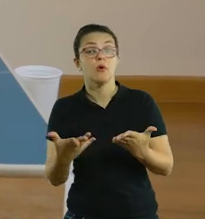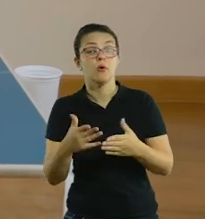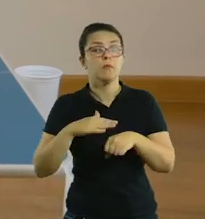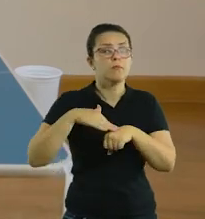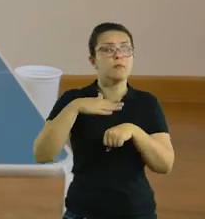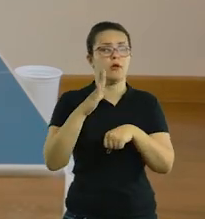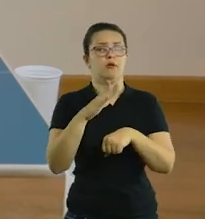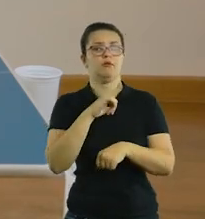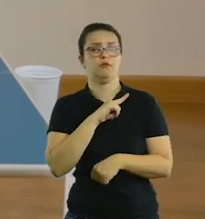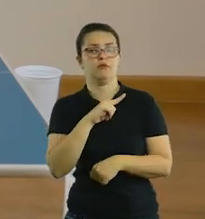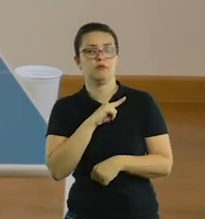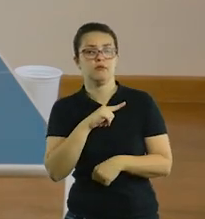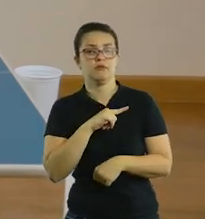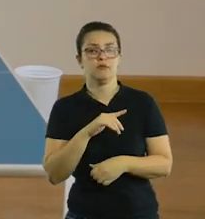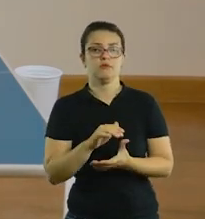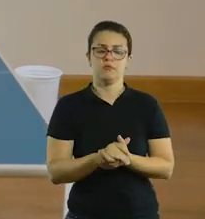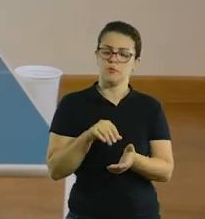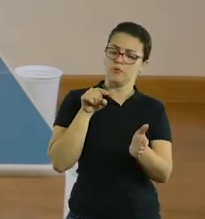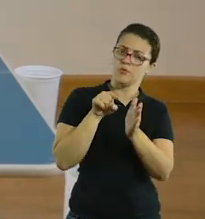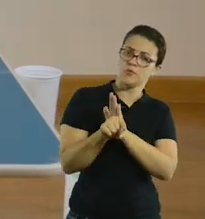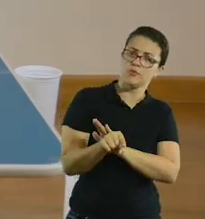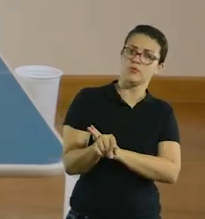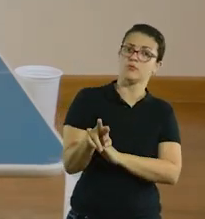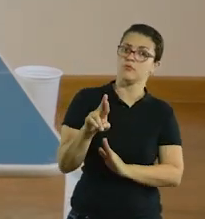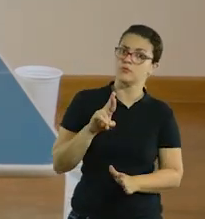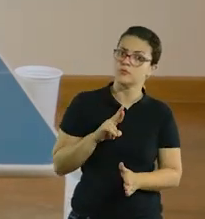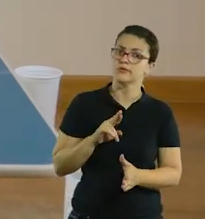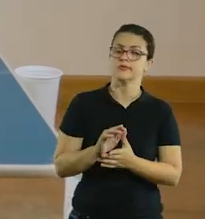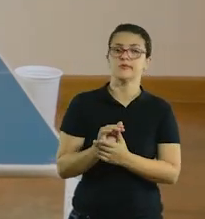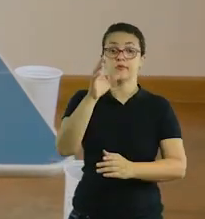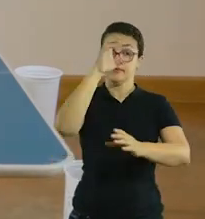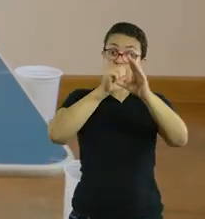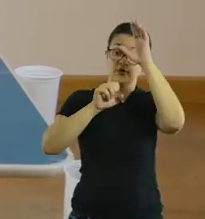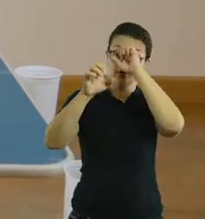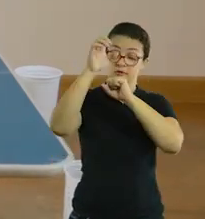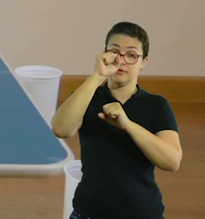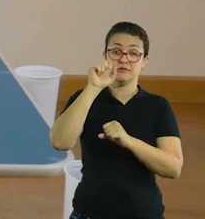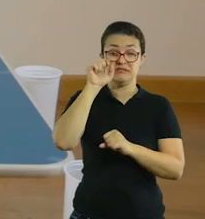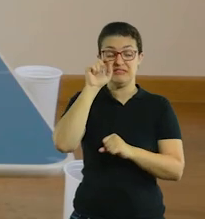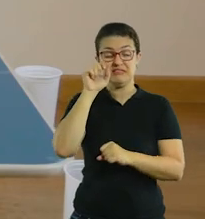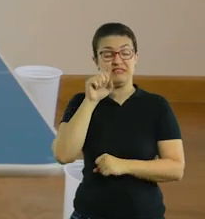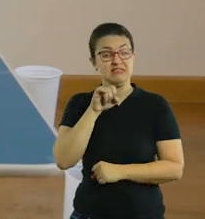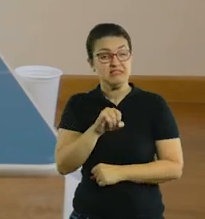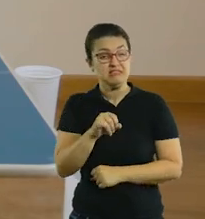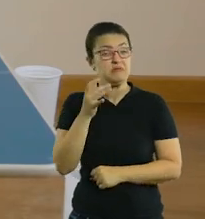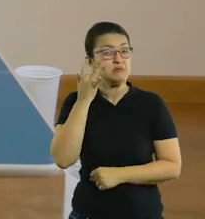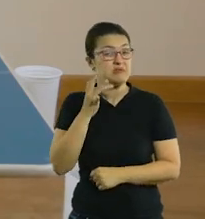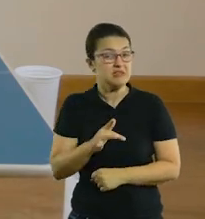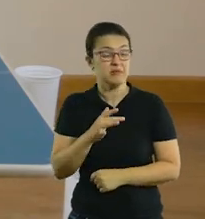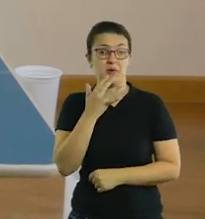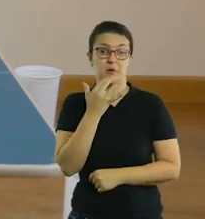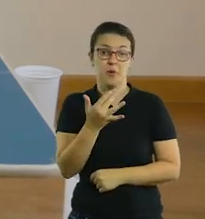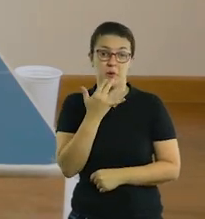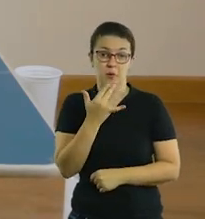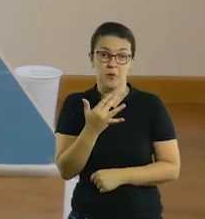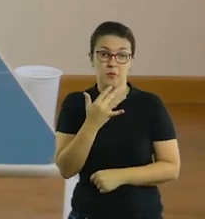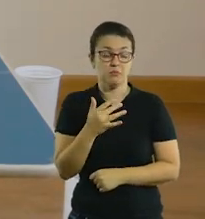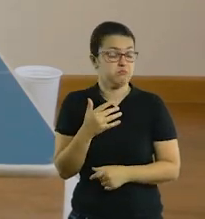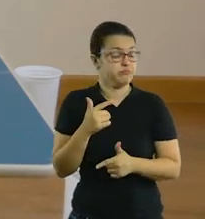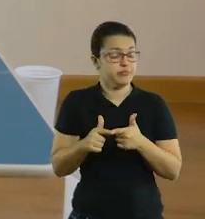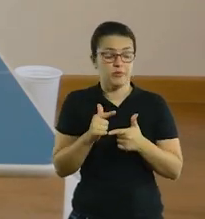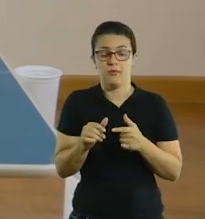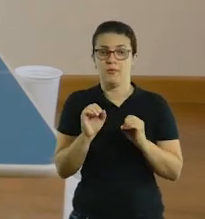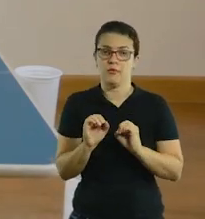mais, qual cor que ele tirou mais. Então, você vai problematizando e ele vai aprendendo. Se a criança não souber a cor, não tem problema,